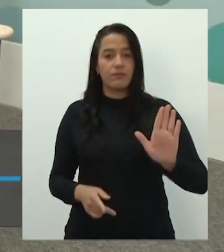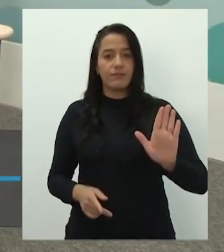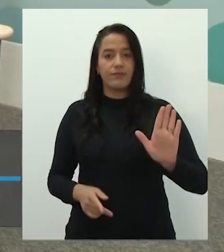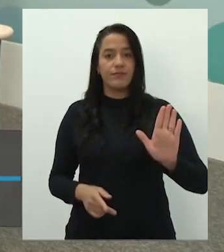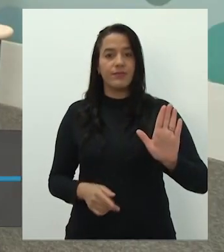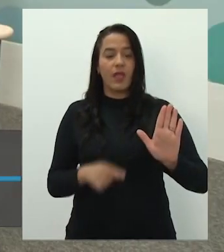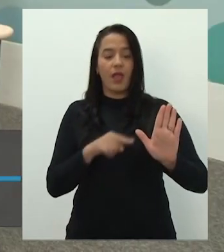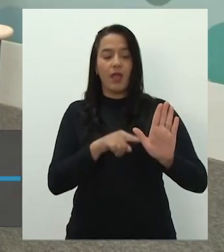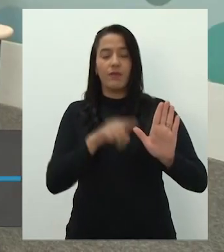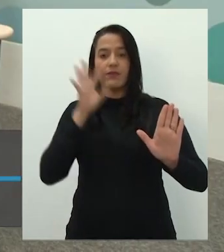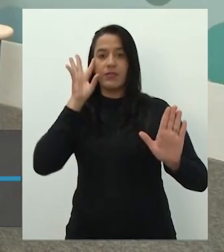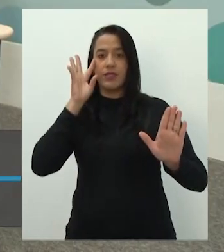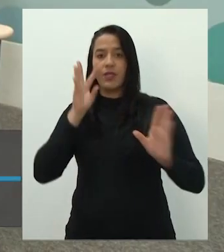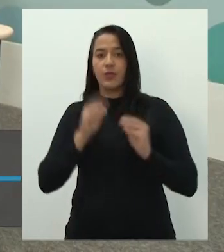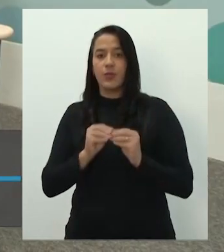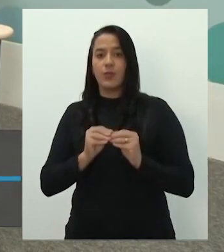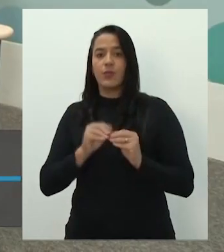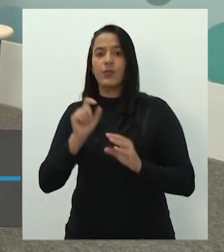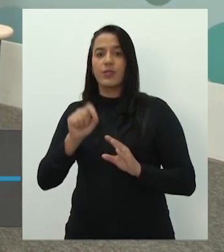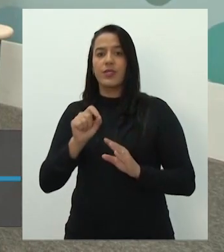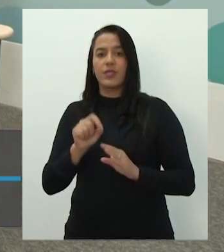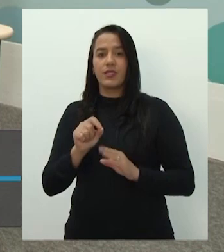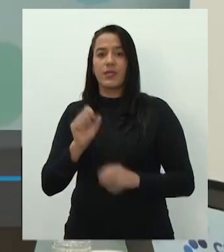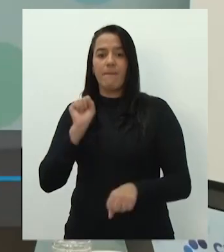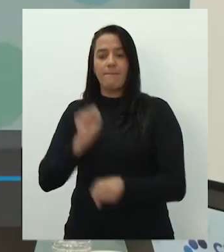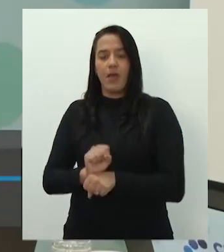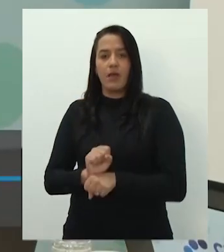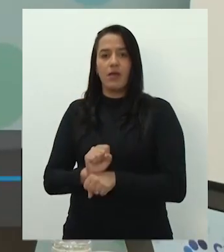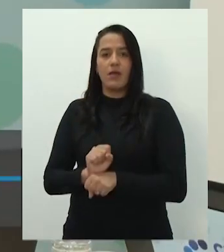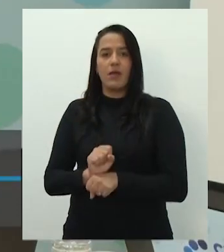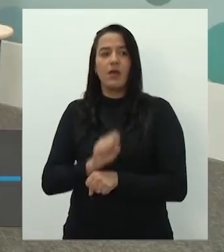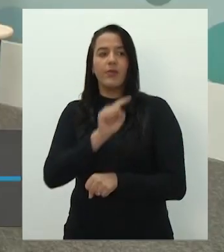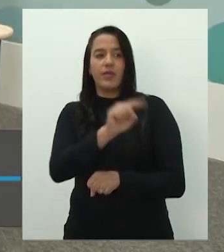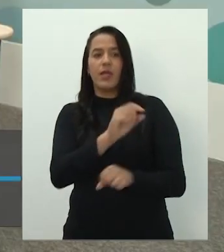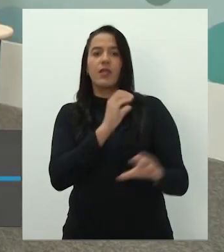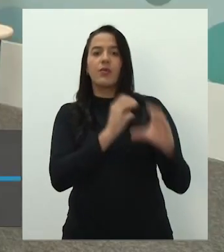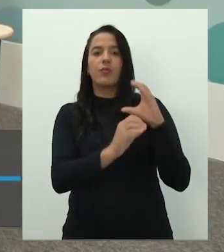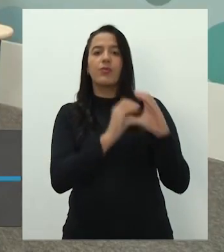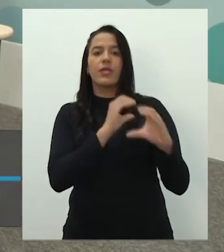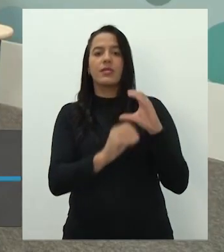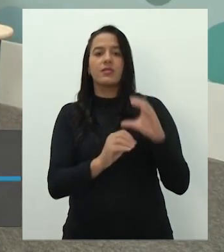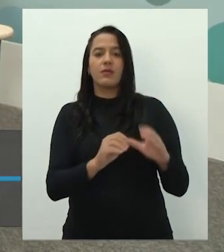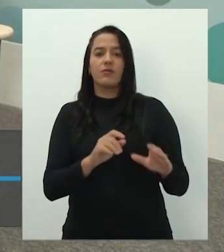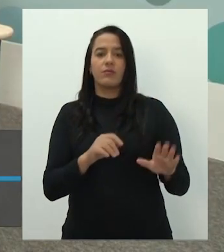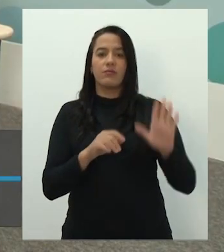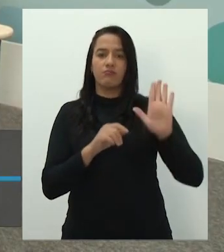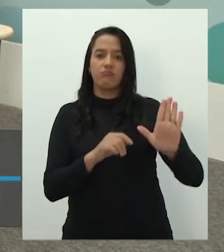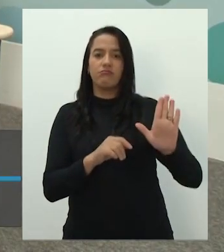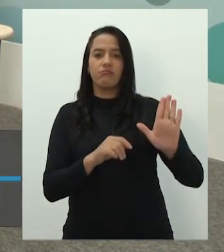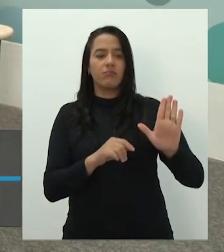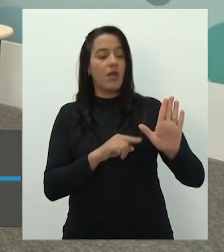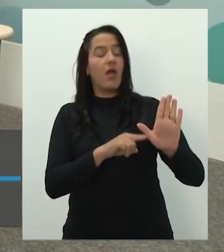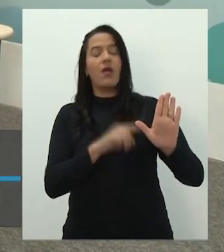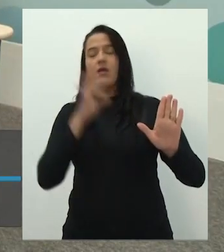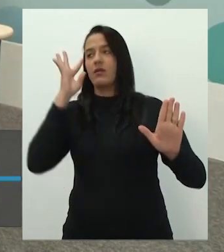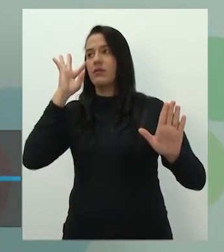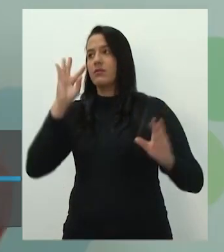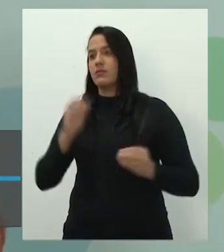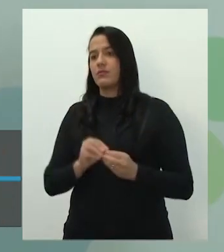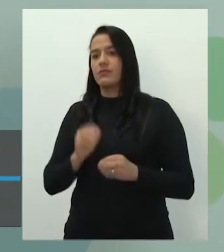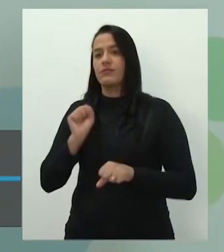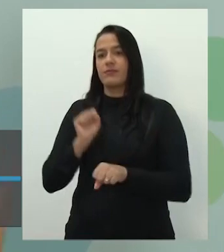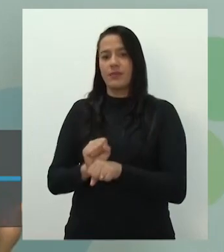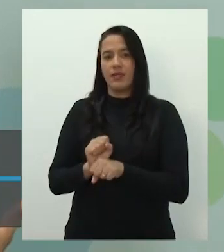você para. É texto. Porque está se comunicando. Assim como se eu estivesse ali, à porta do